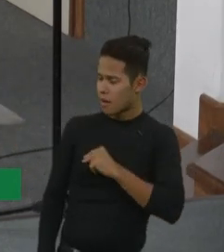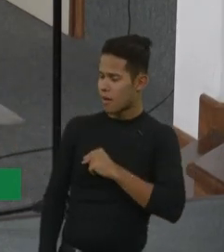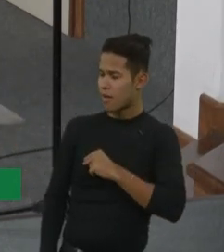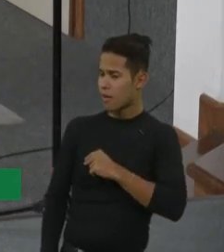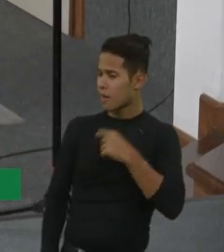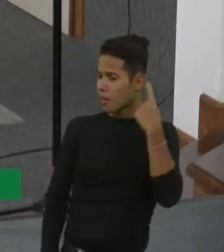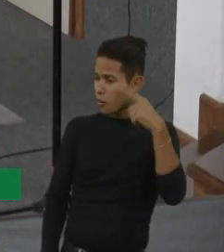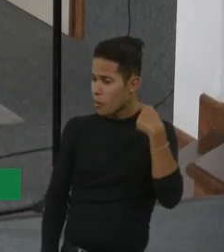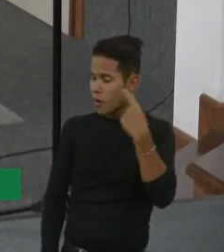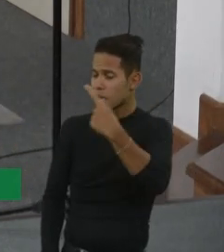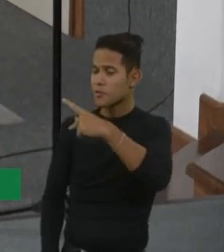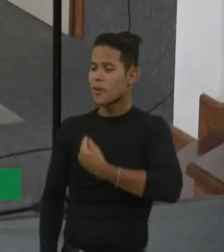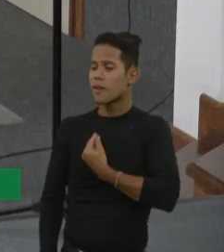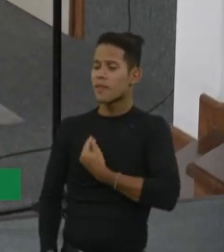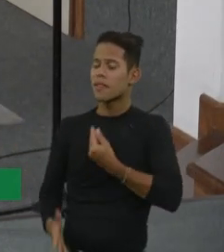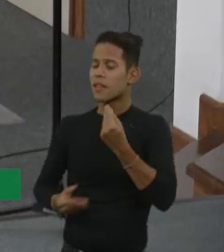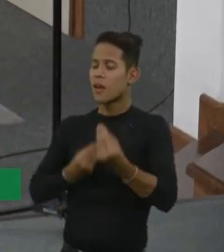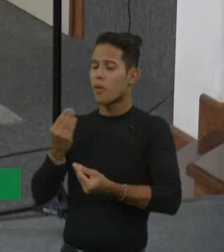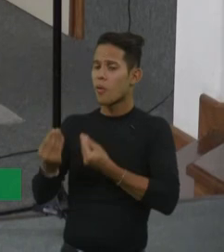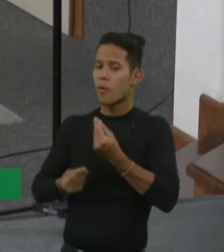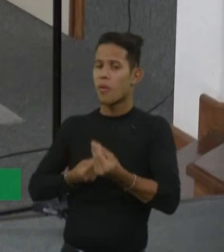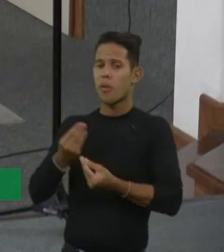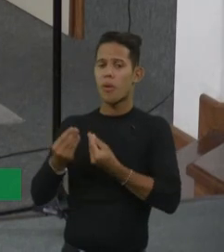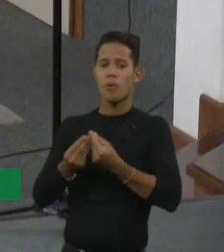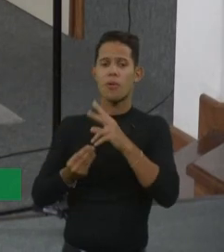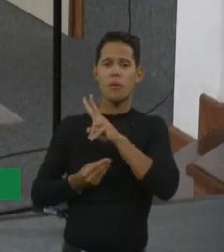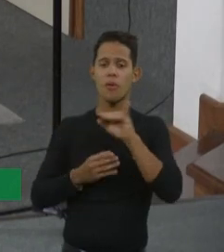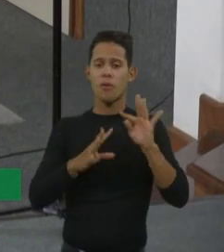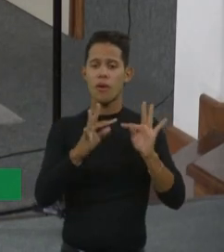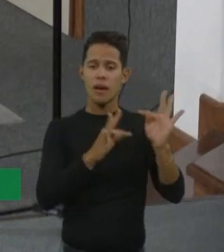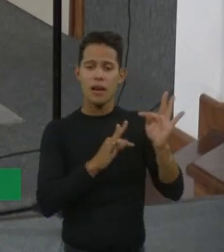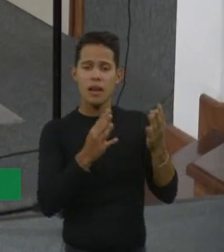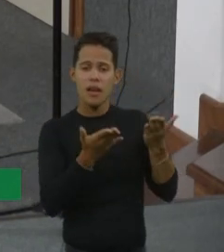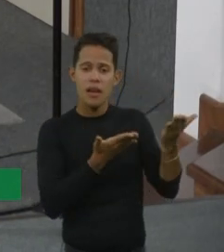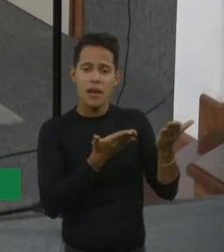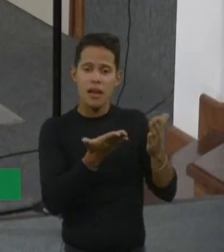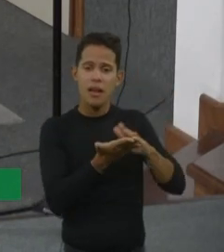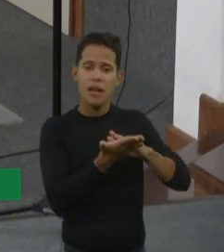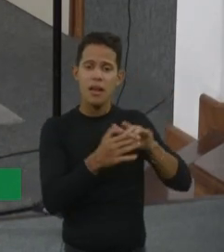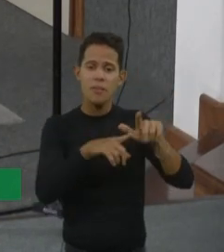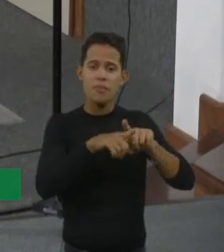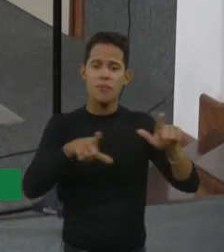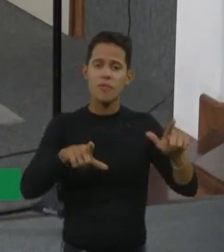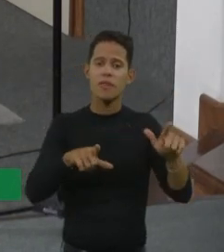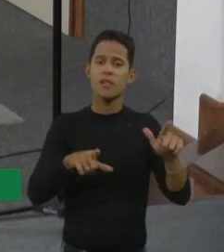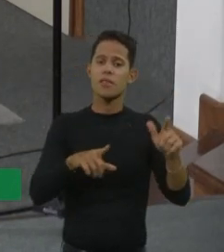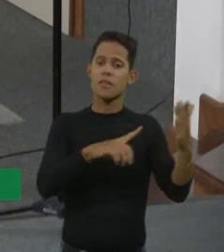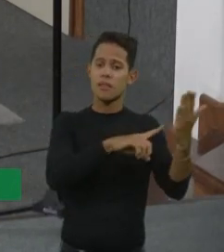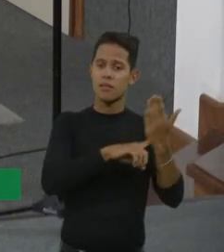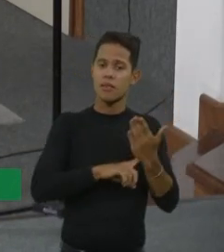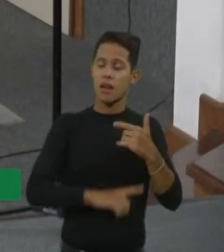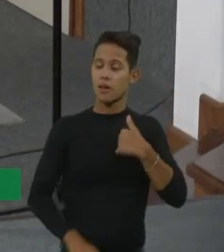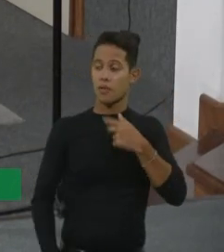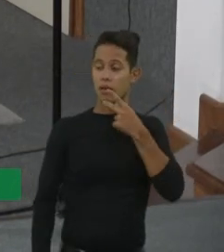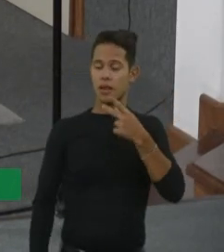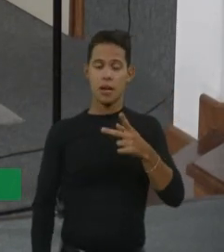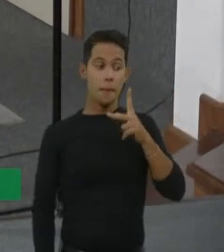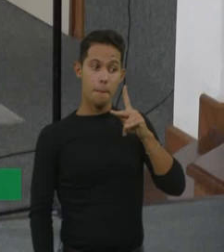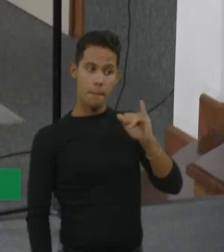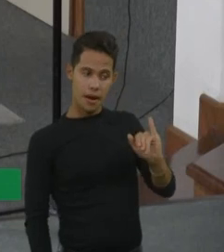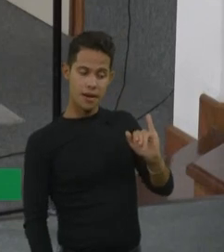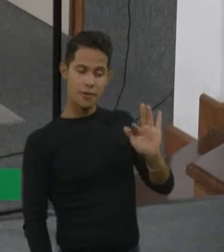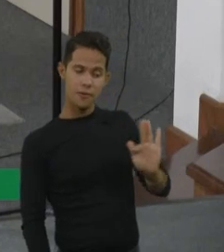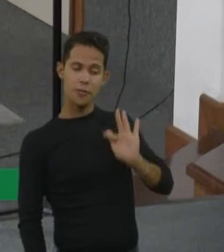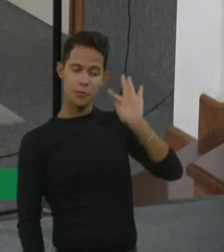fazer da vida, né, não diagnostica ninguém, não trata ninguém, socorro, minha filha, o vai acontecer? Aí eu falei, pai, um dia eu vou te dizer